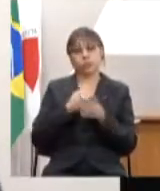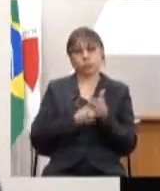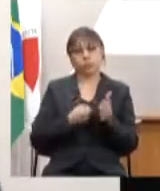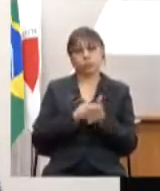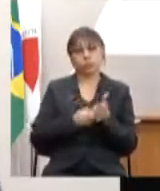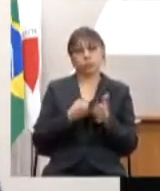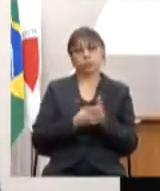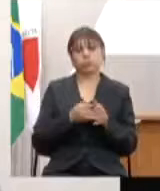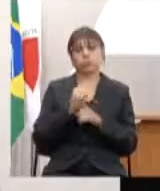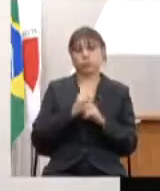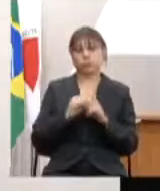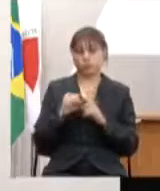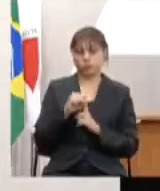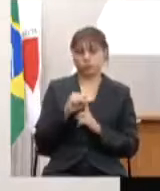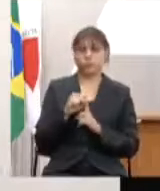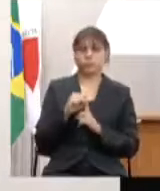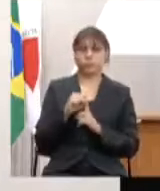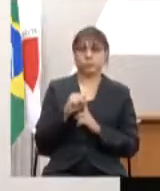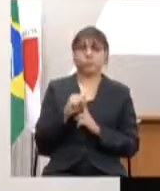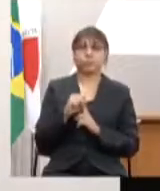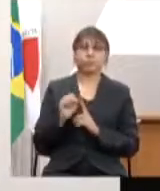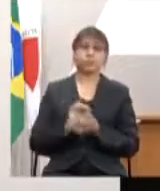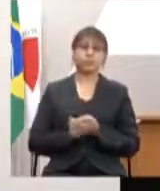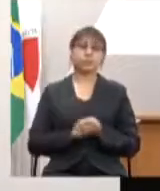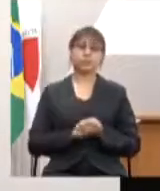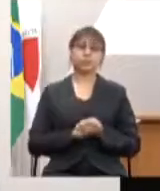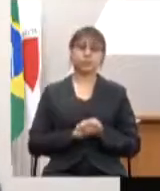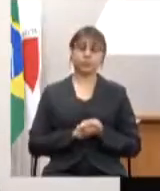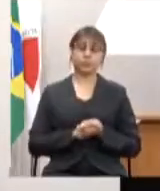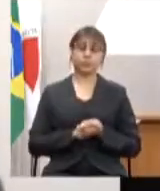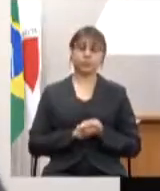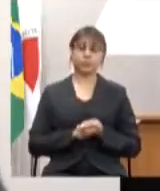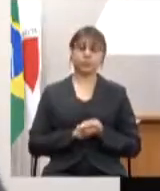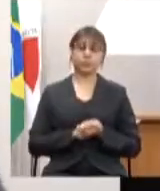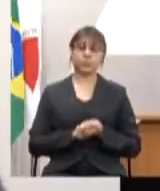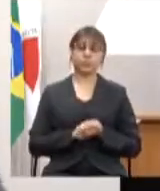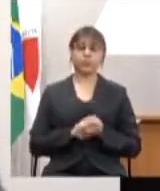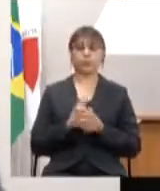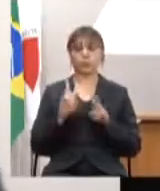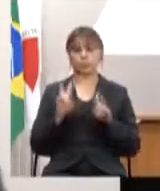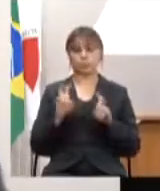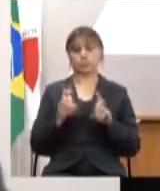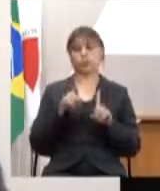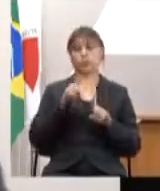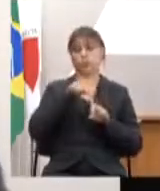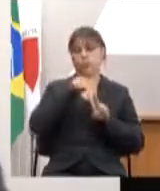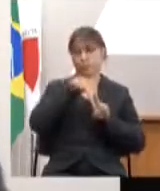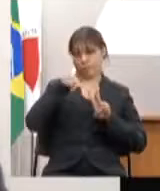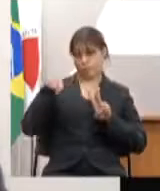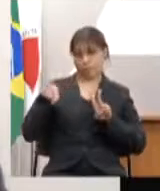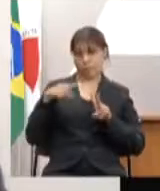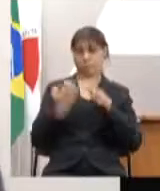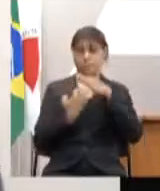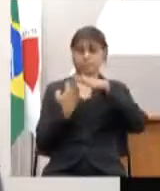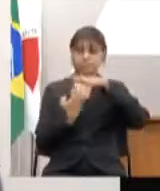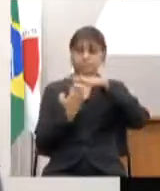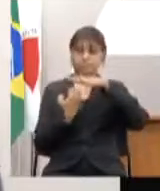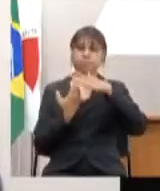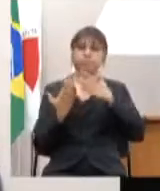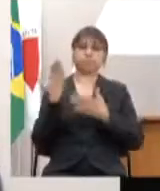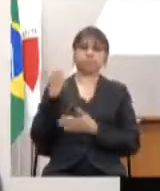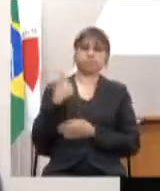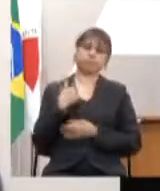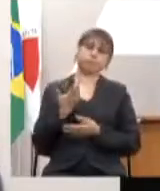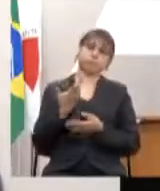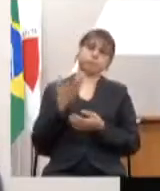social dessa dessa área com relação a Vale eu fui relator